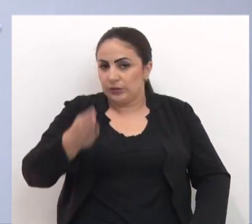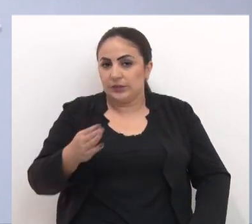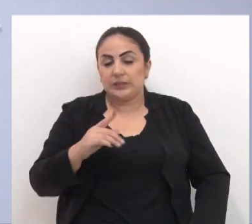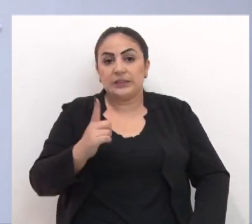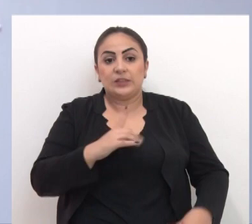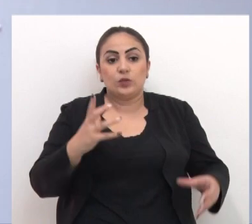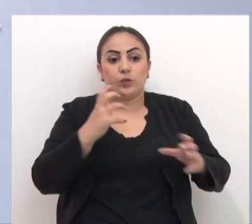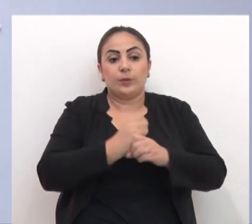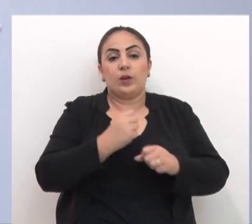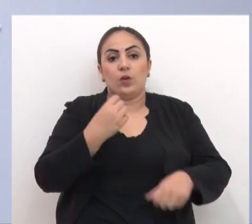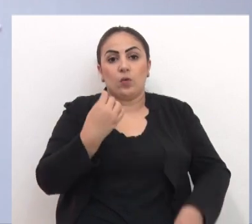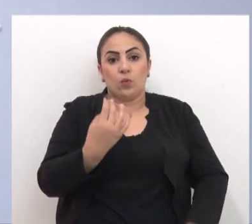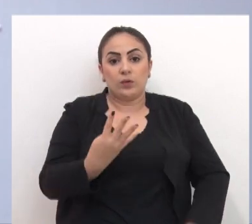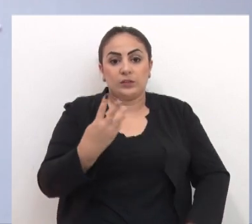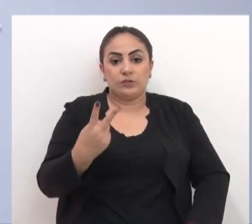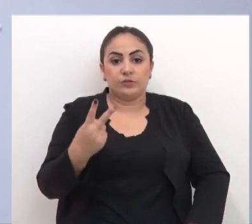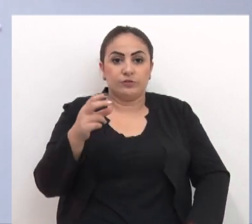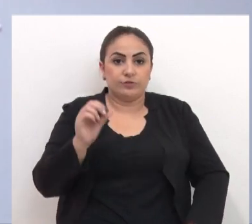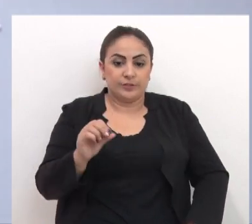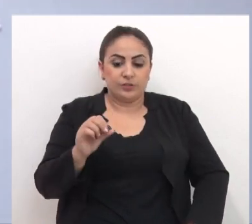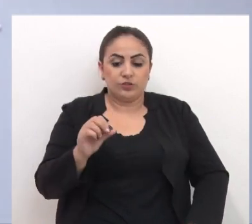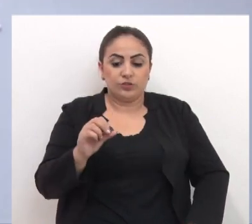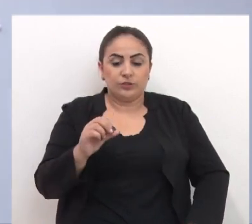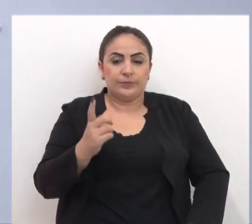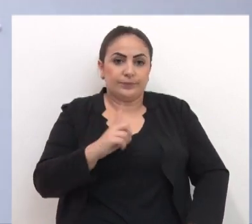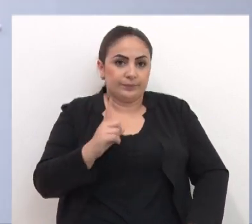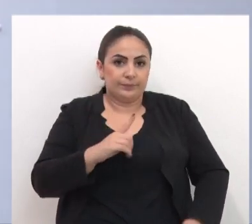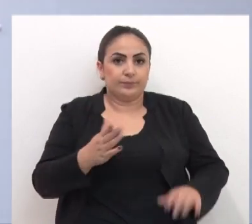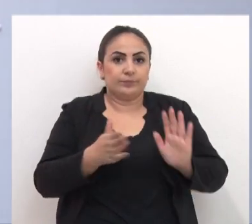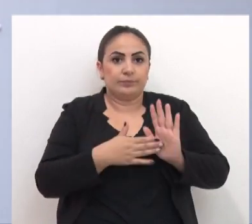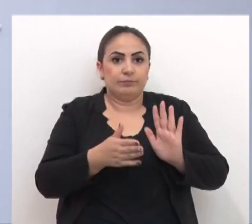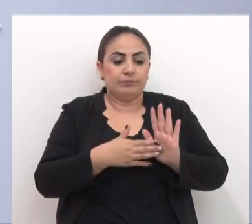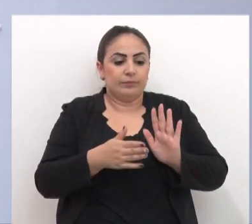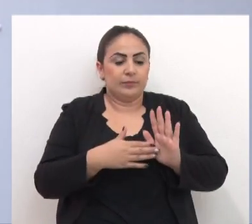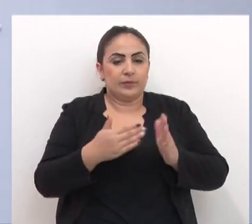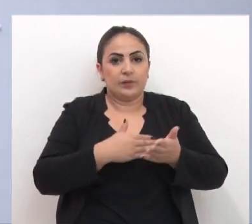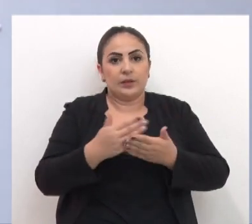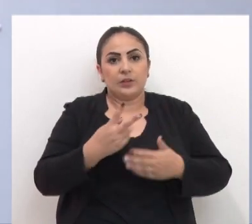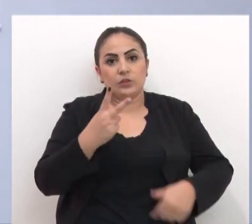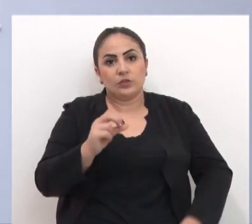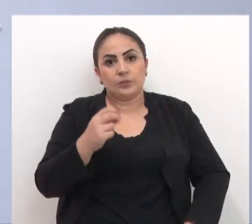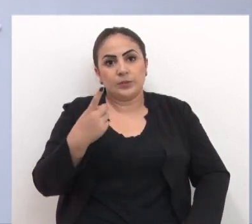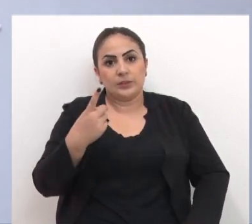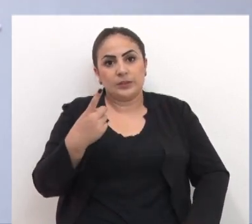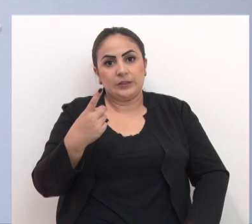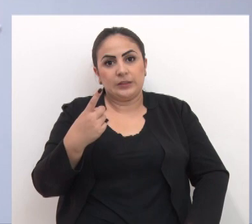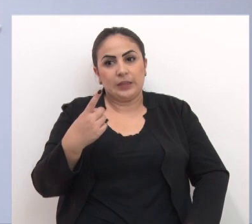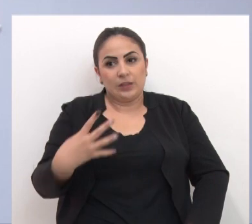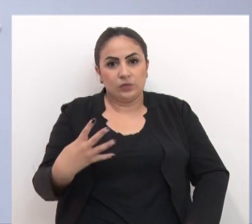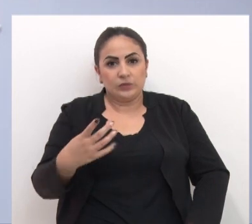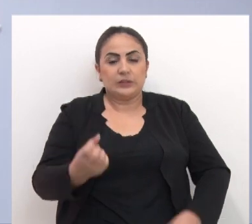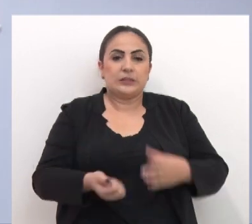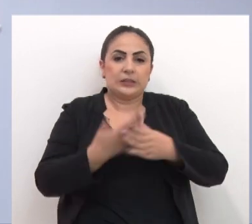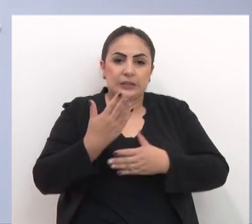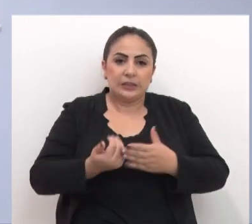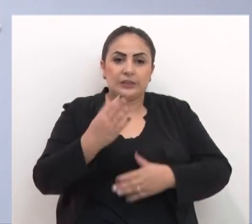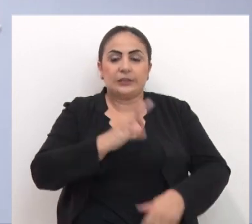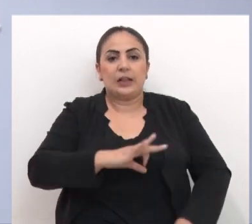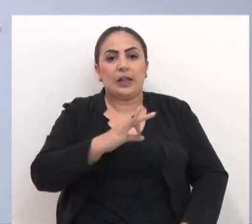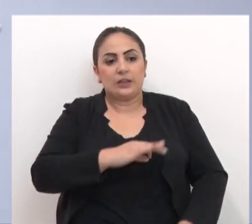diretos seriam 420 empregos que estariam sendo proporcionados desde 2014